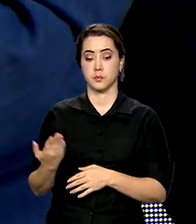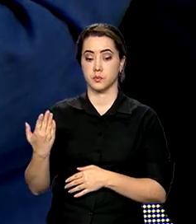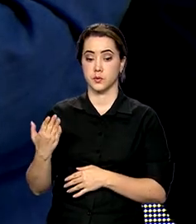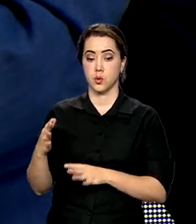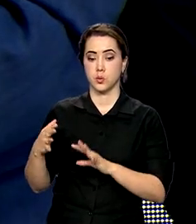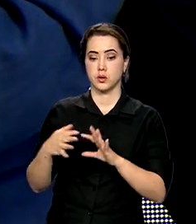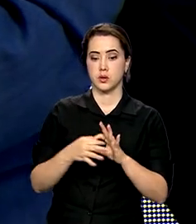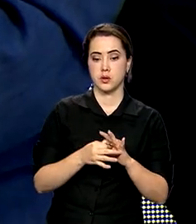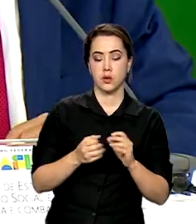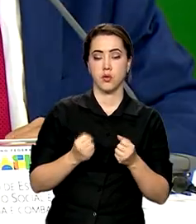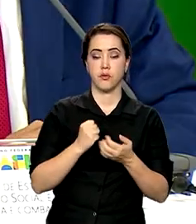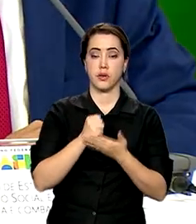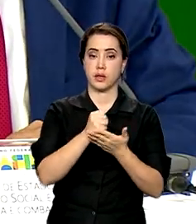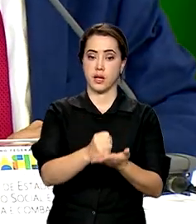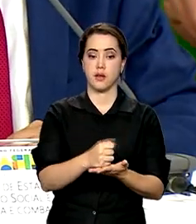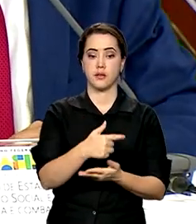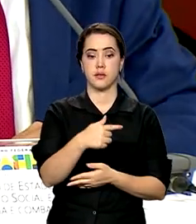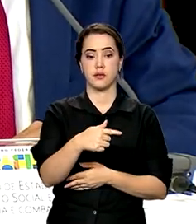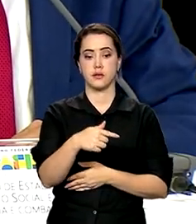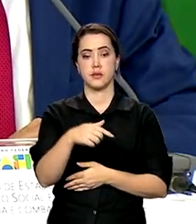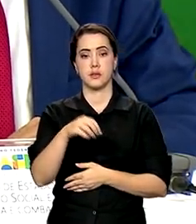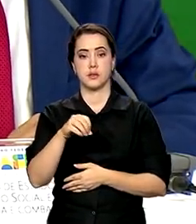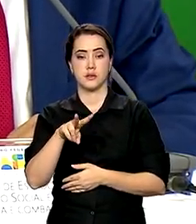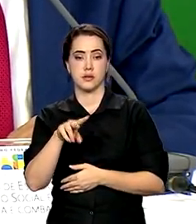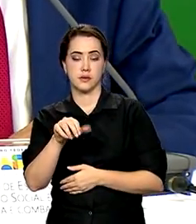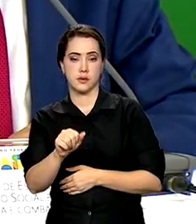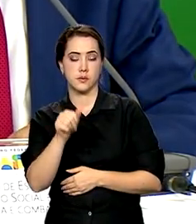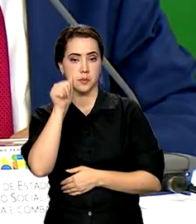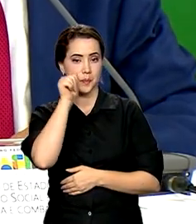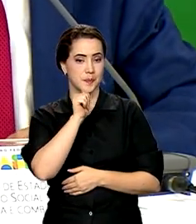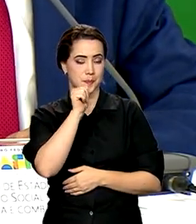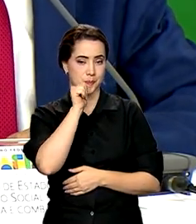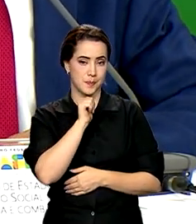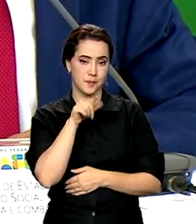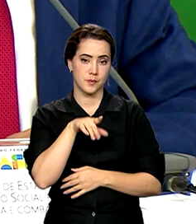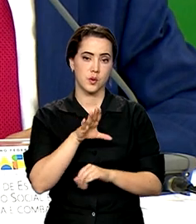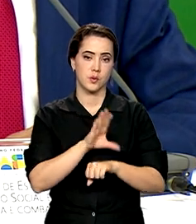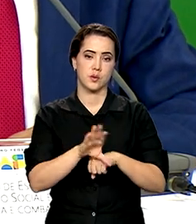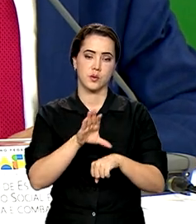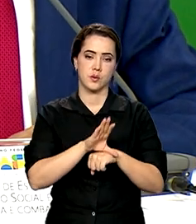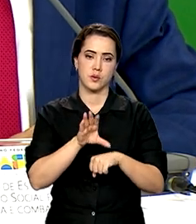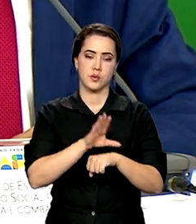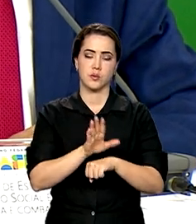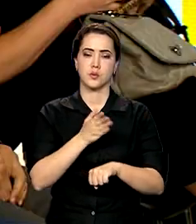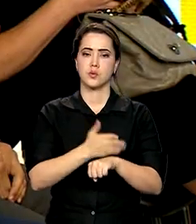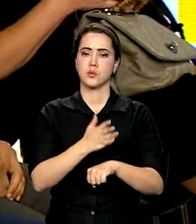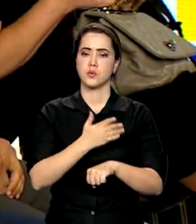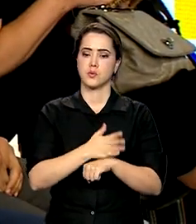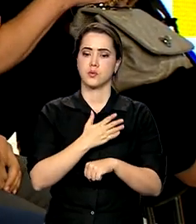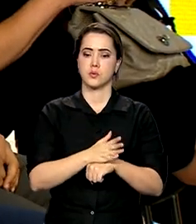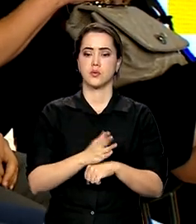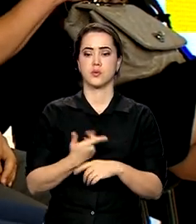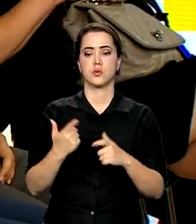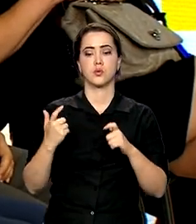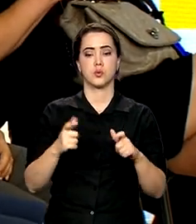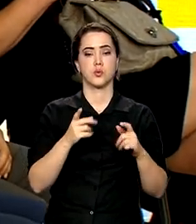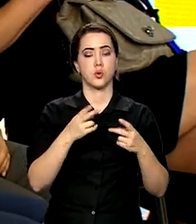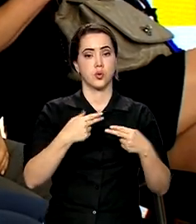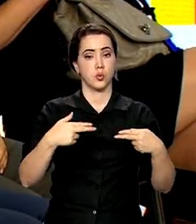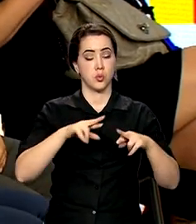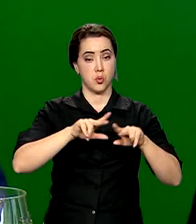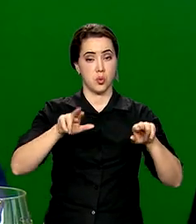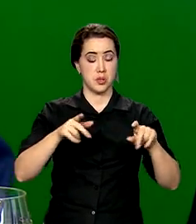parceria vai disponibilizar 700 vagas para mulheres em cursos de capacitação em habilidades